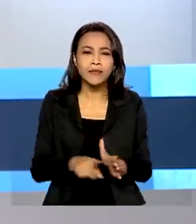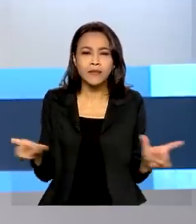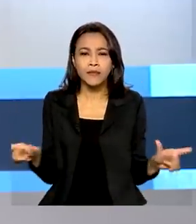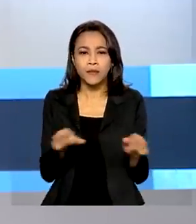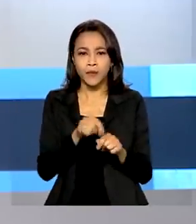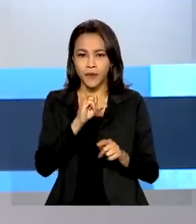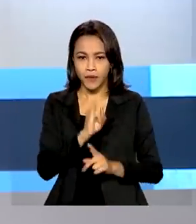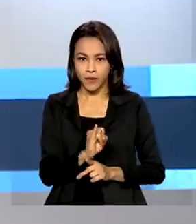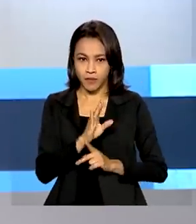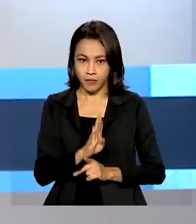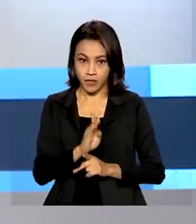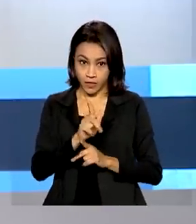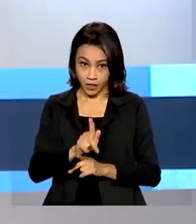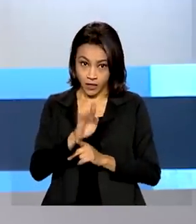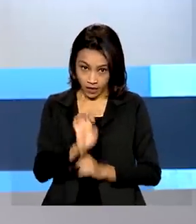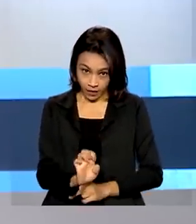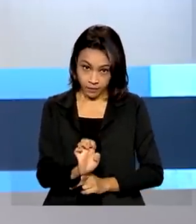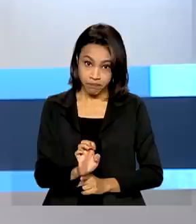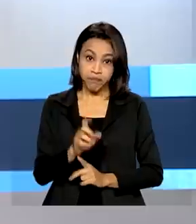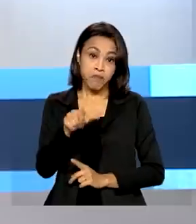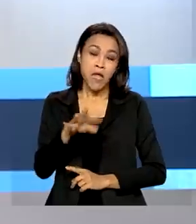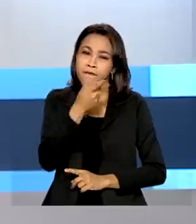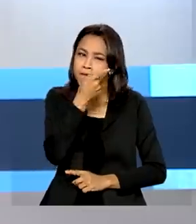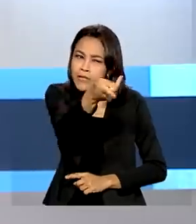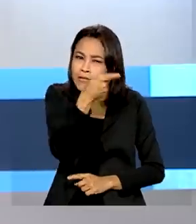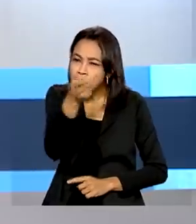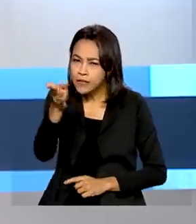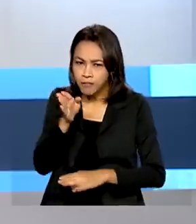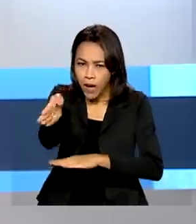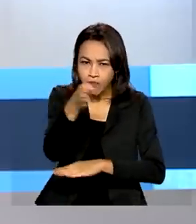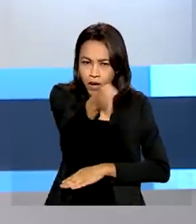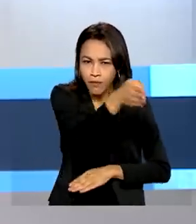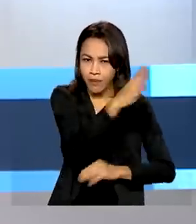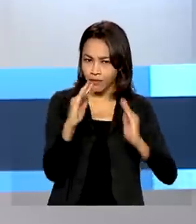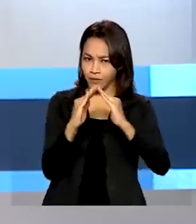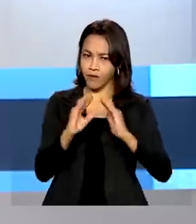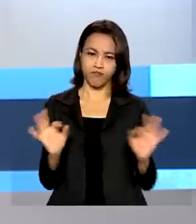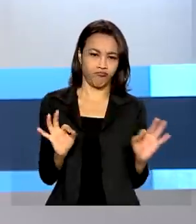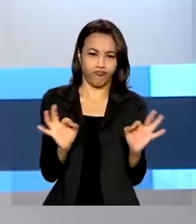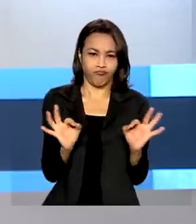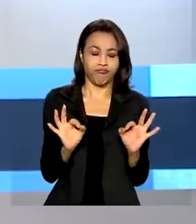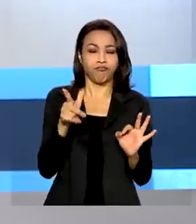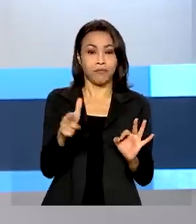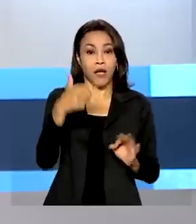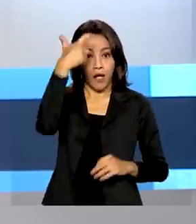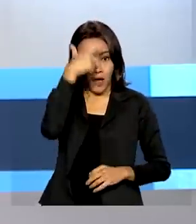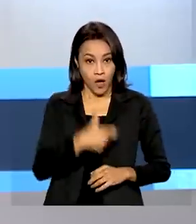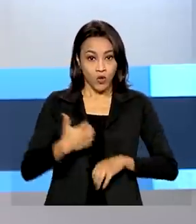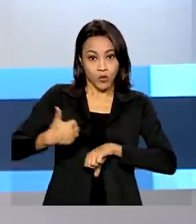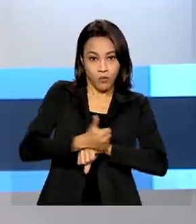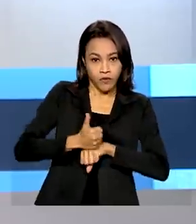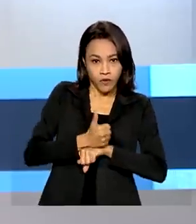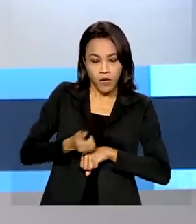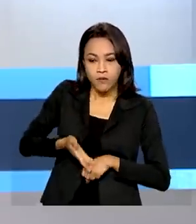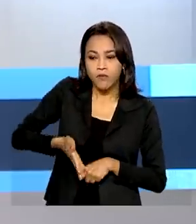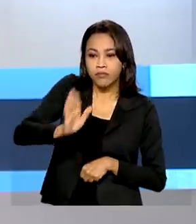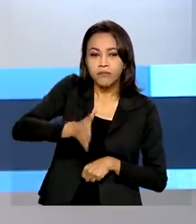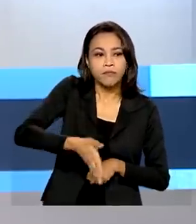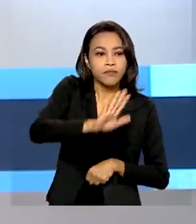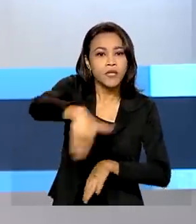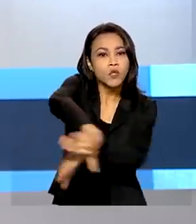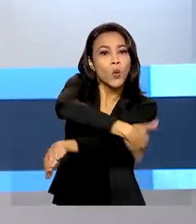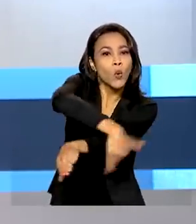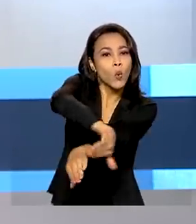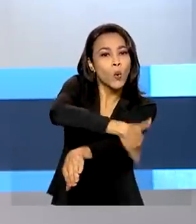Nessa primeira etapa, não estão previstas visitas em residências. Os agentes de campo do IBGE vão percorrer as ruas